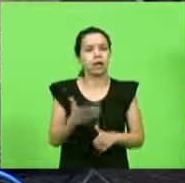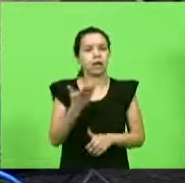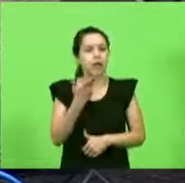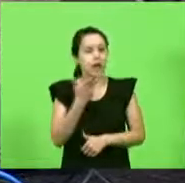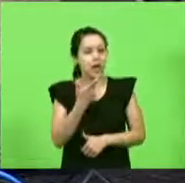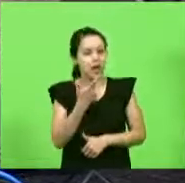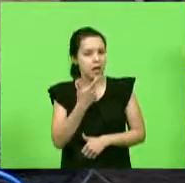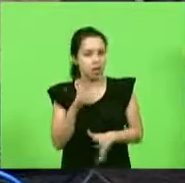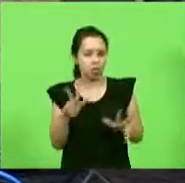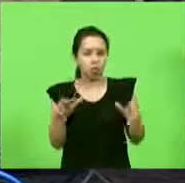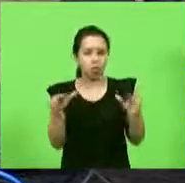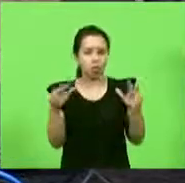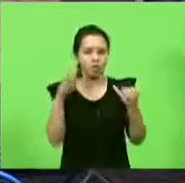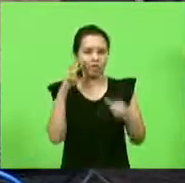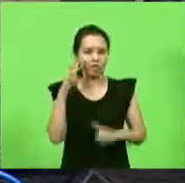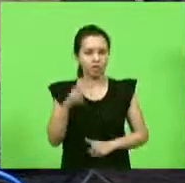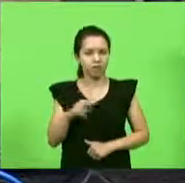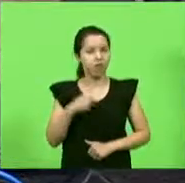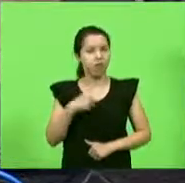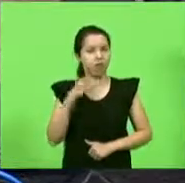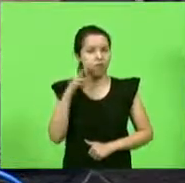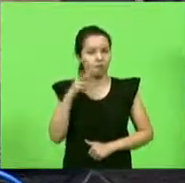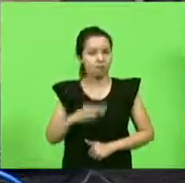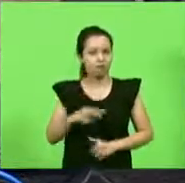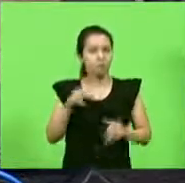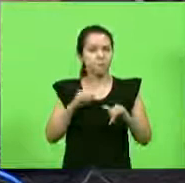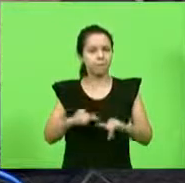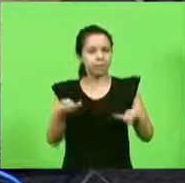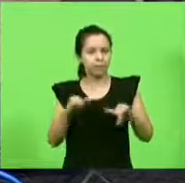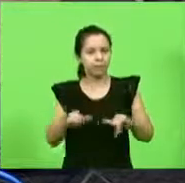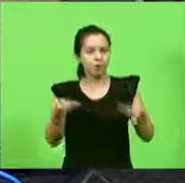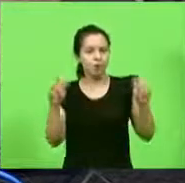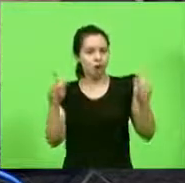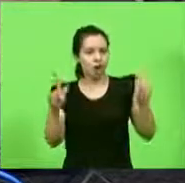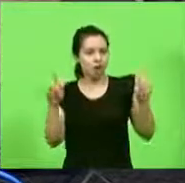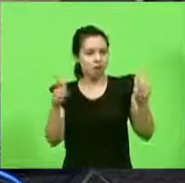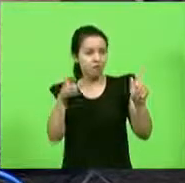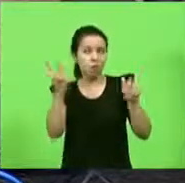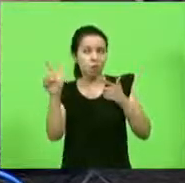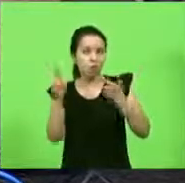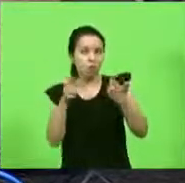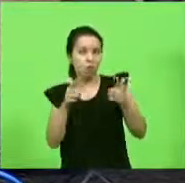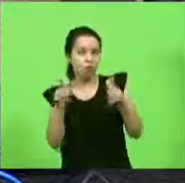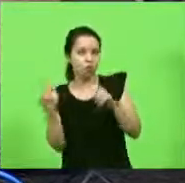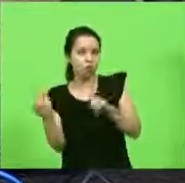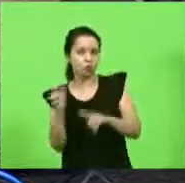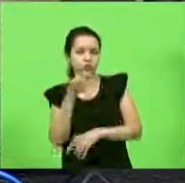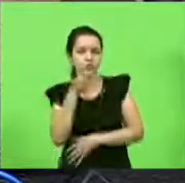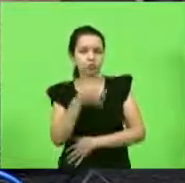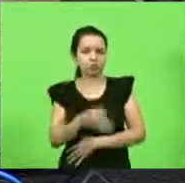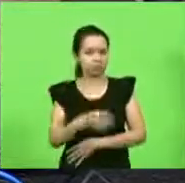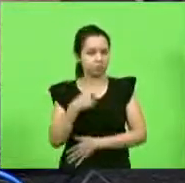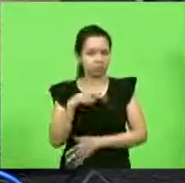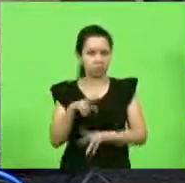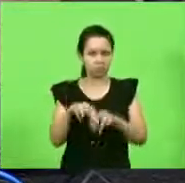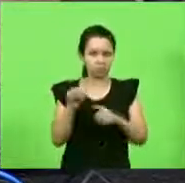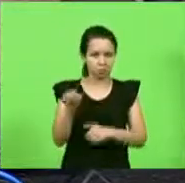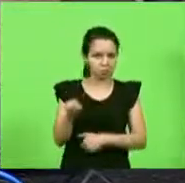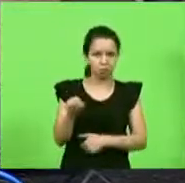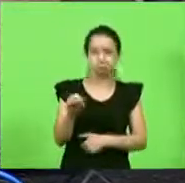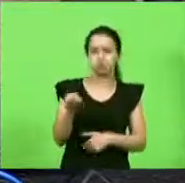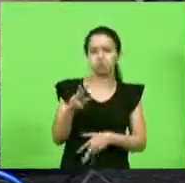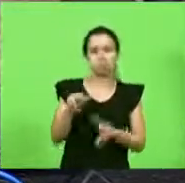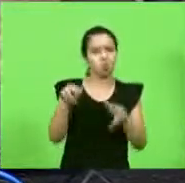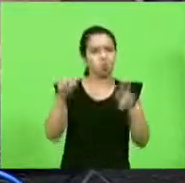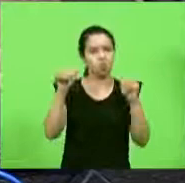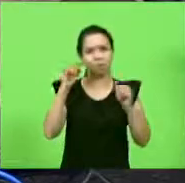Eu só vejo manifestações e greves por outros motivos. Por isso, eu nunca vi. E como eu disse,